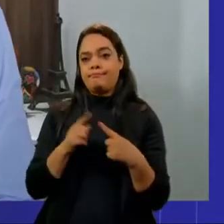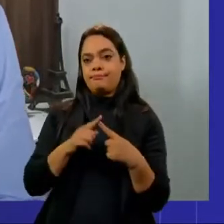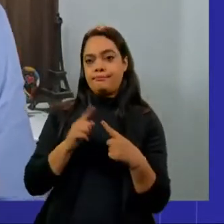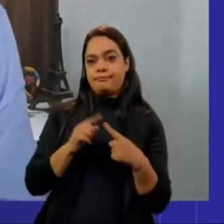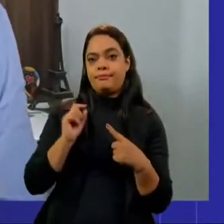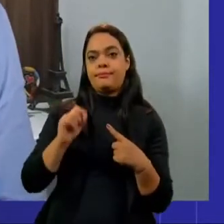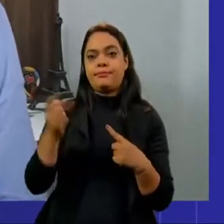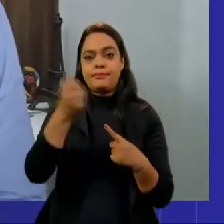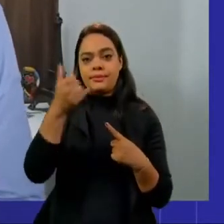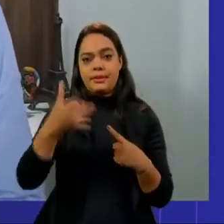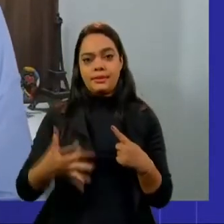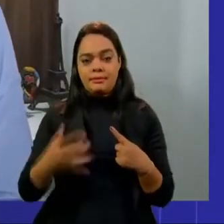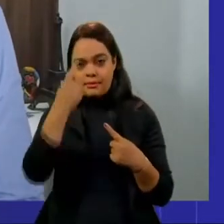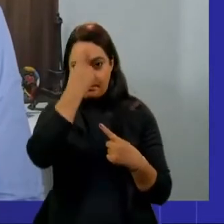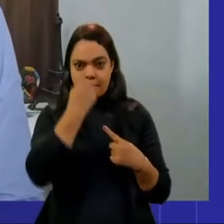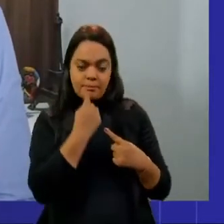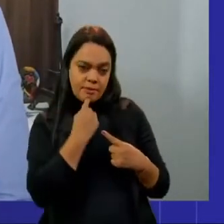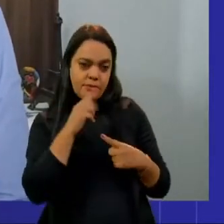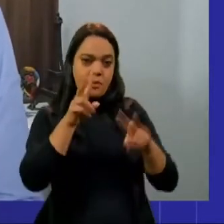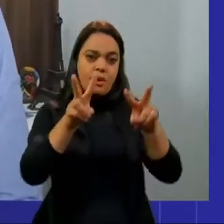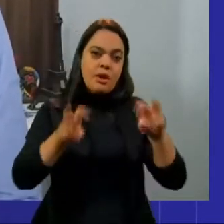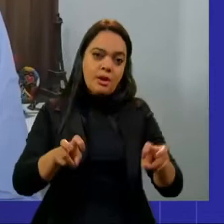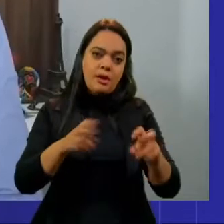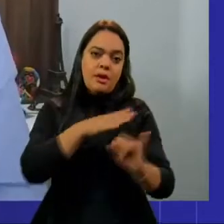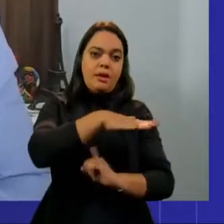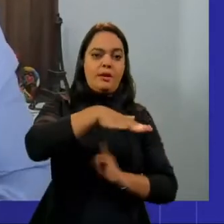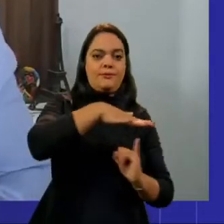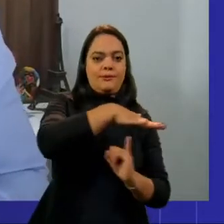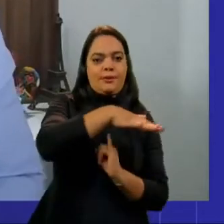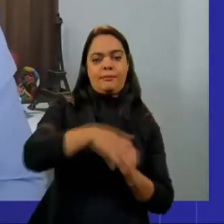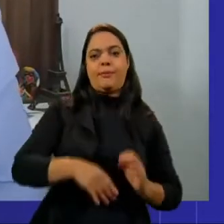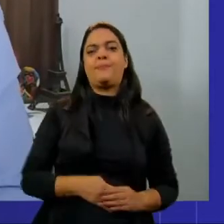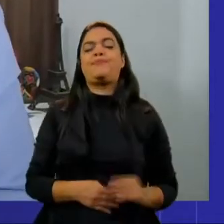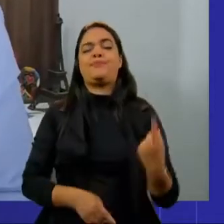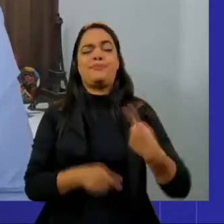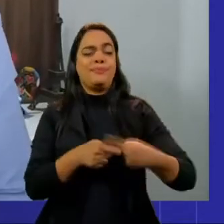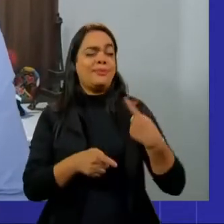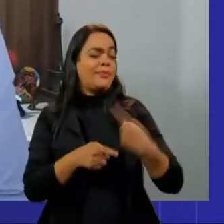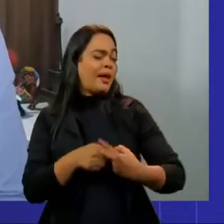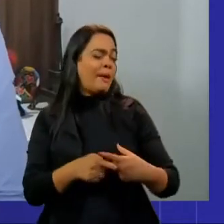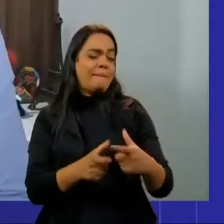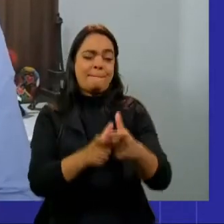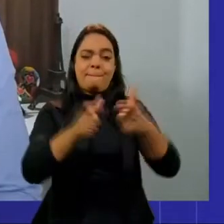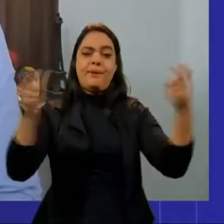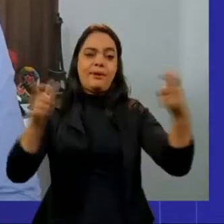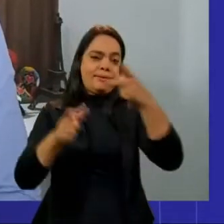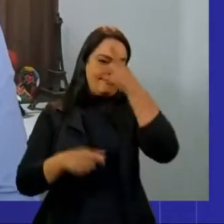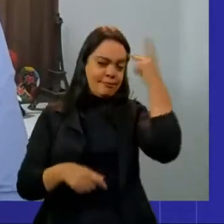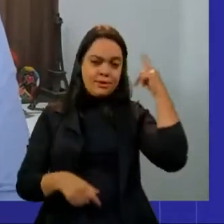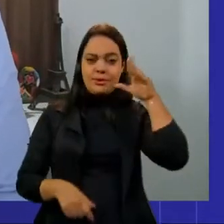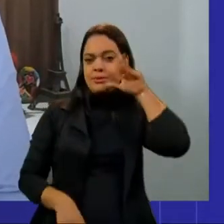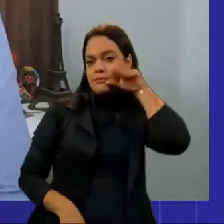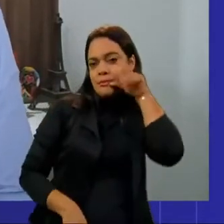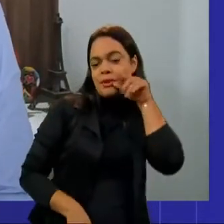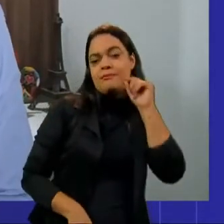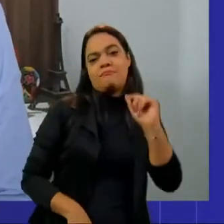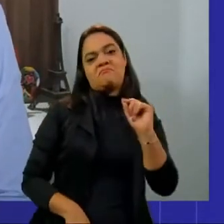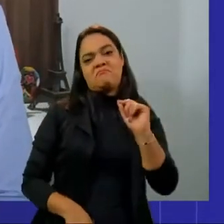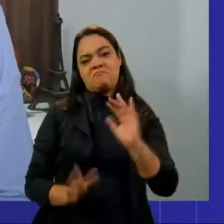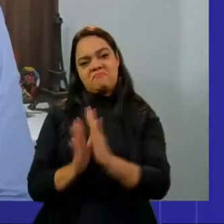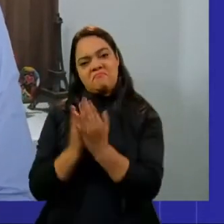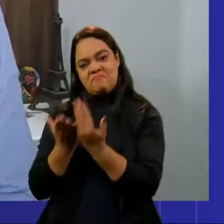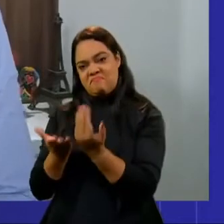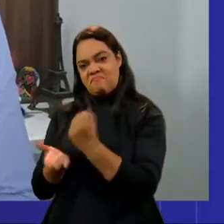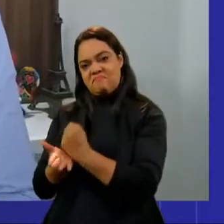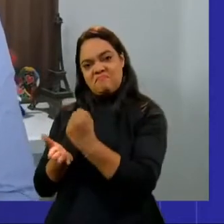sobre esse perfil diz respeito à informalidade, porque a esmagadora maioria não tem sequer a